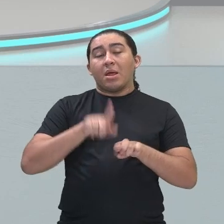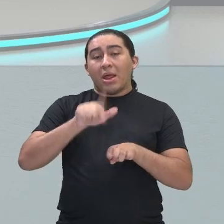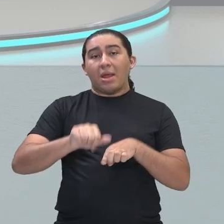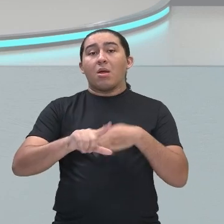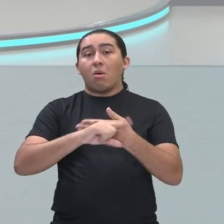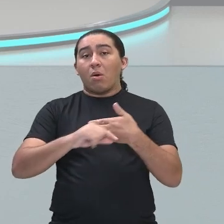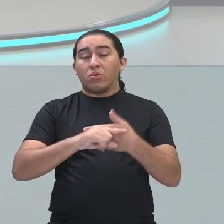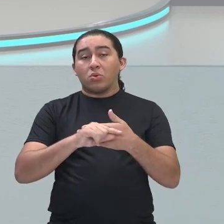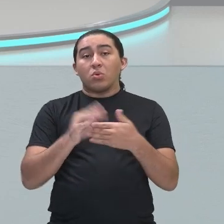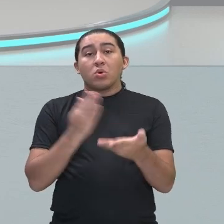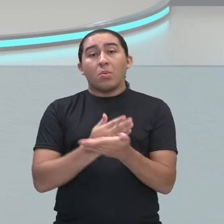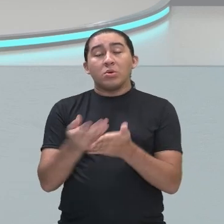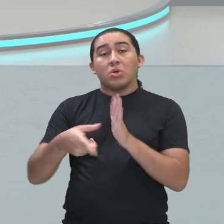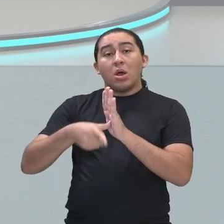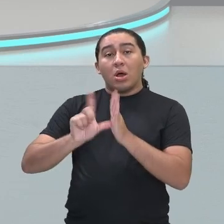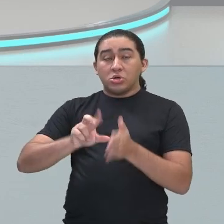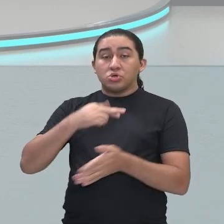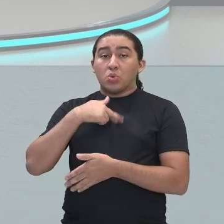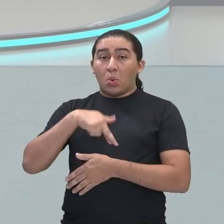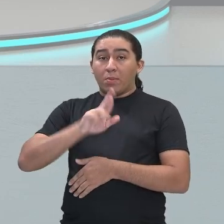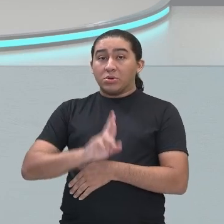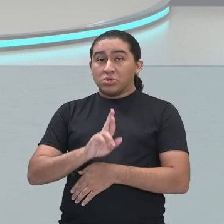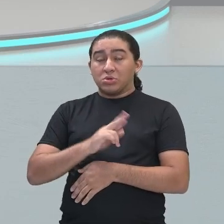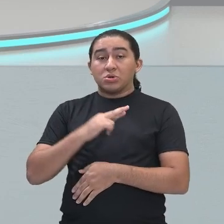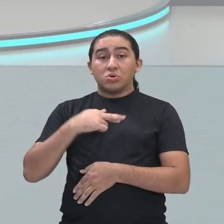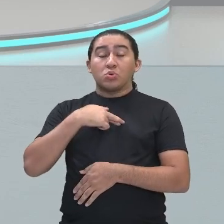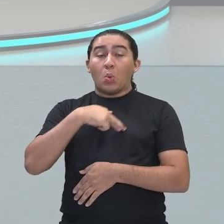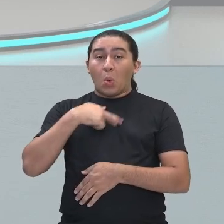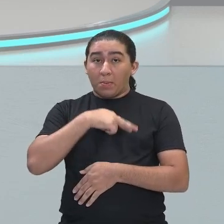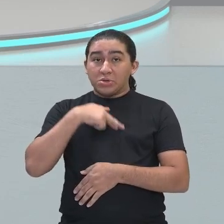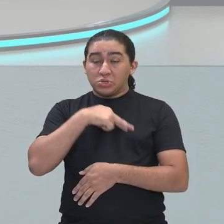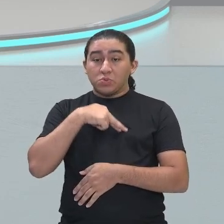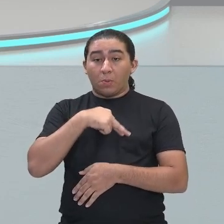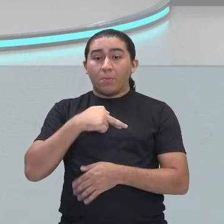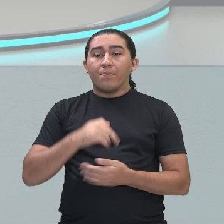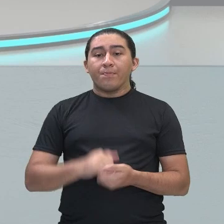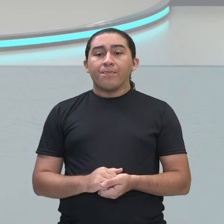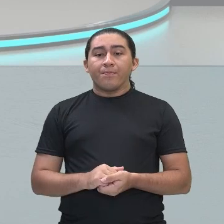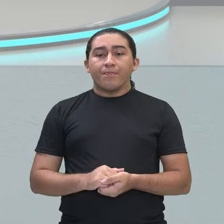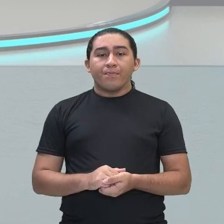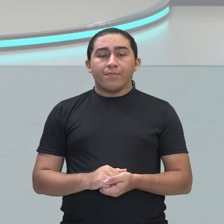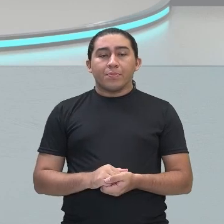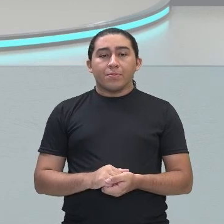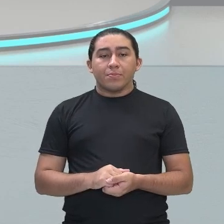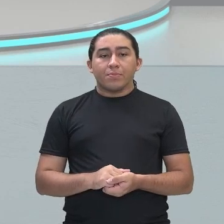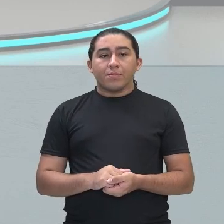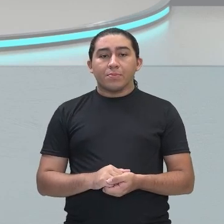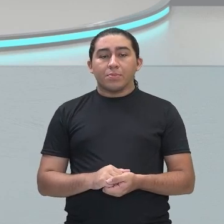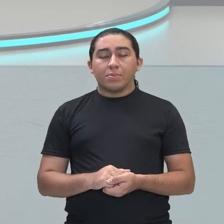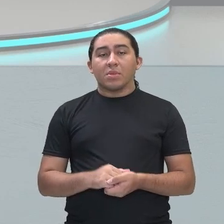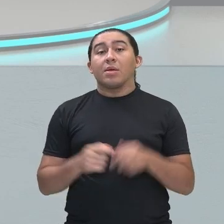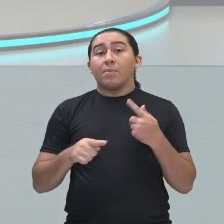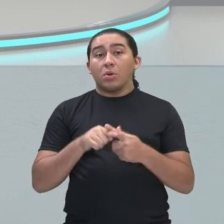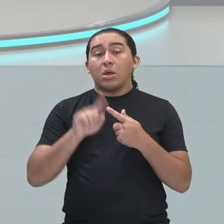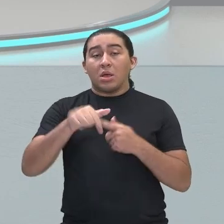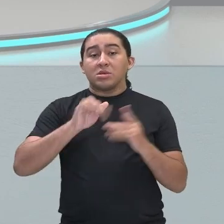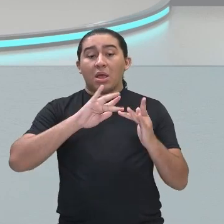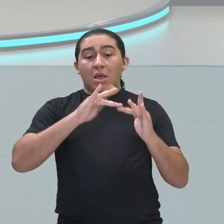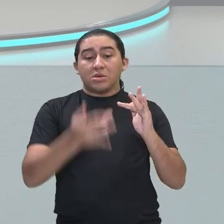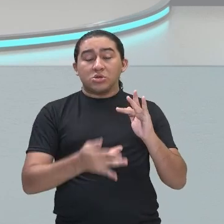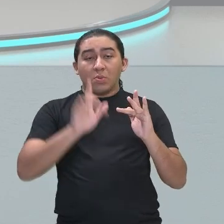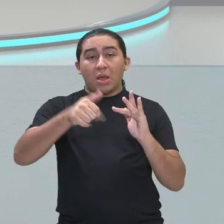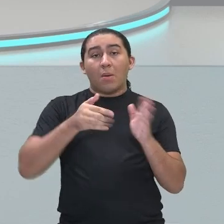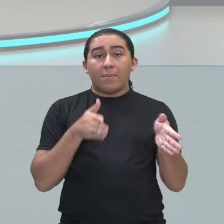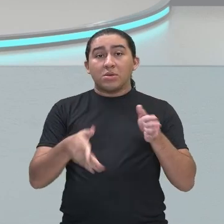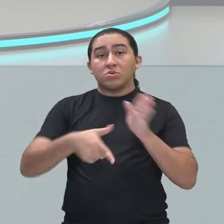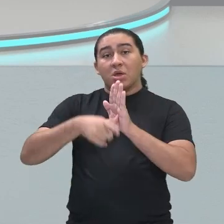considerado um autor pré-romântico. Então, como o arcadismo é um período literário que antecede